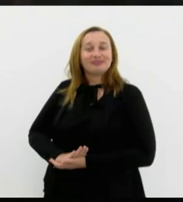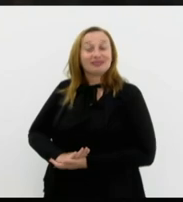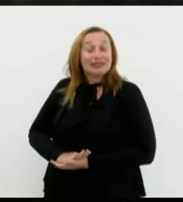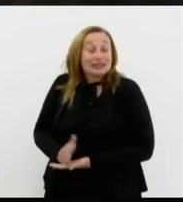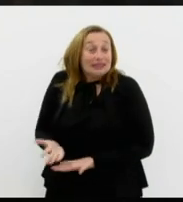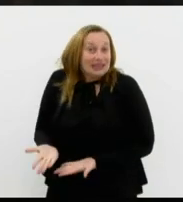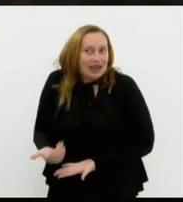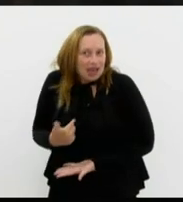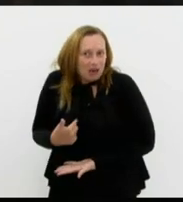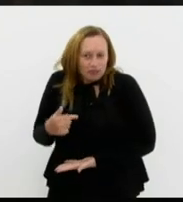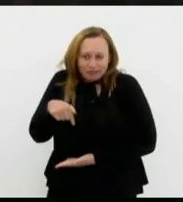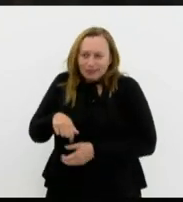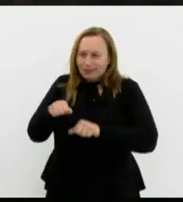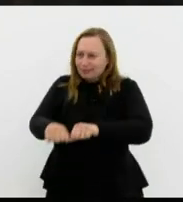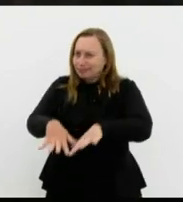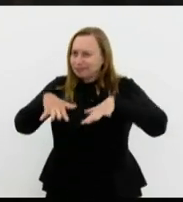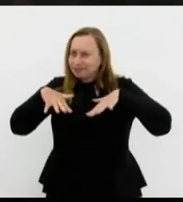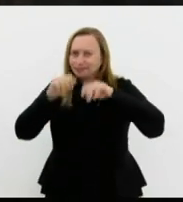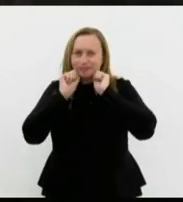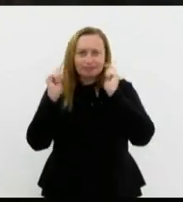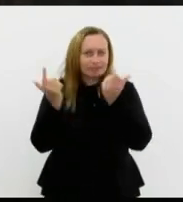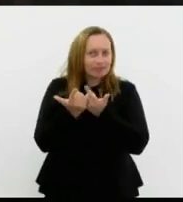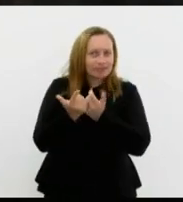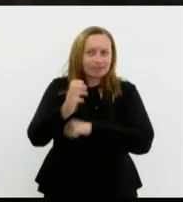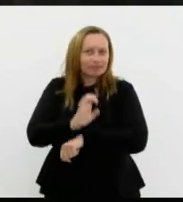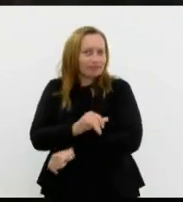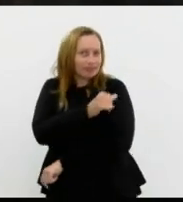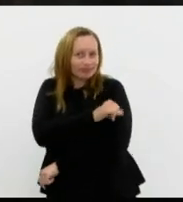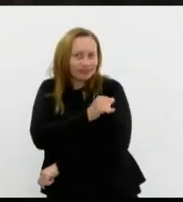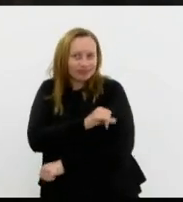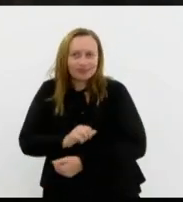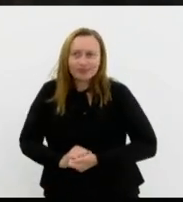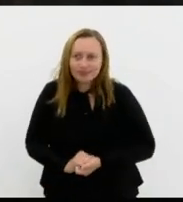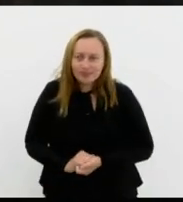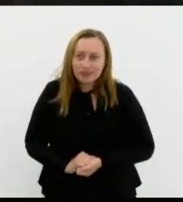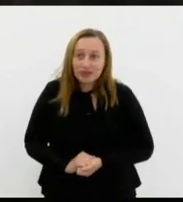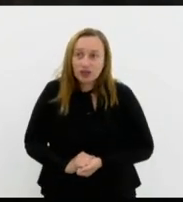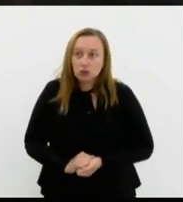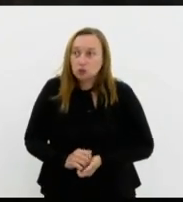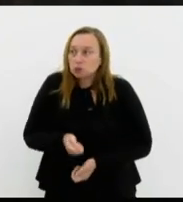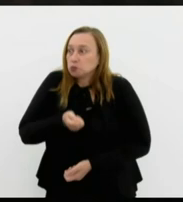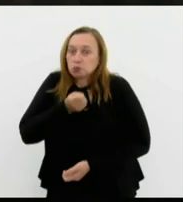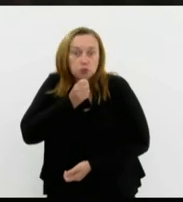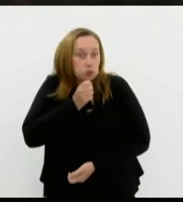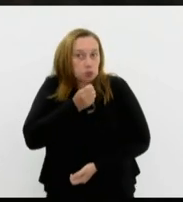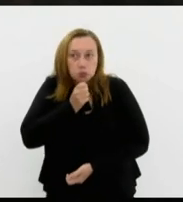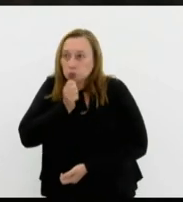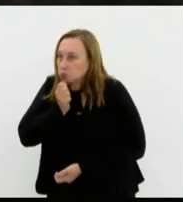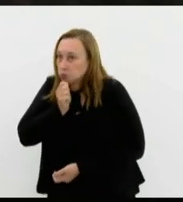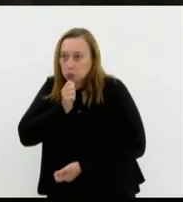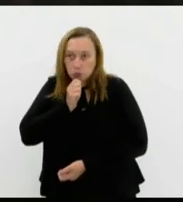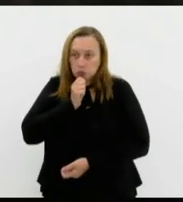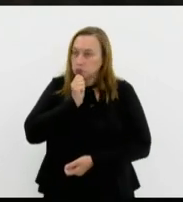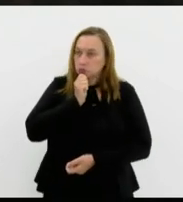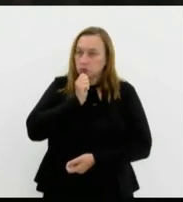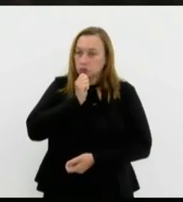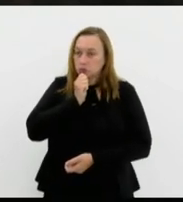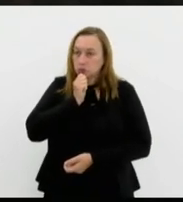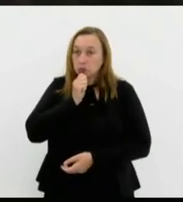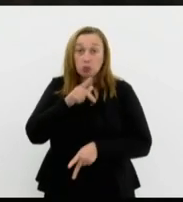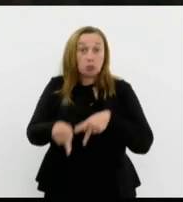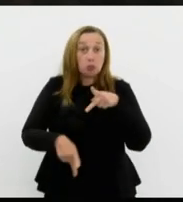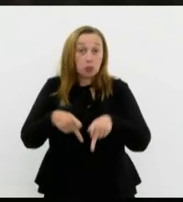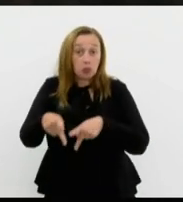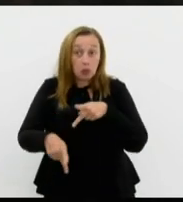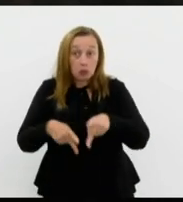eu estou aqui na Assembleia Legislativa do Estado do Rio de Janeiro nenhum provavelmente israelense está me